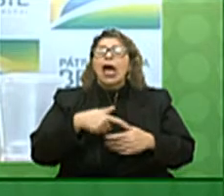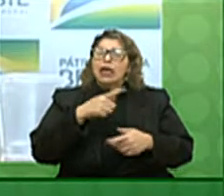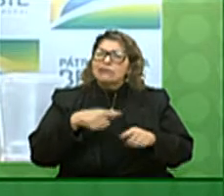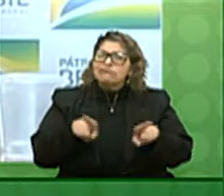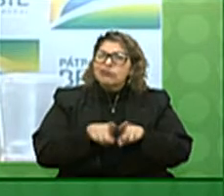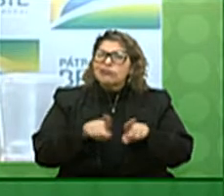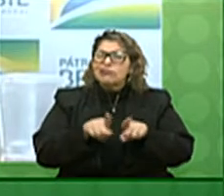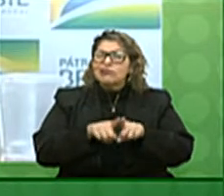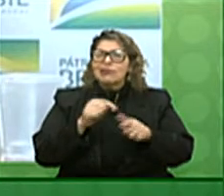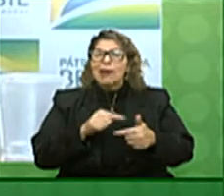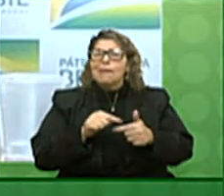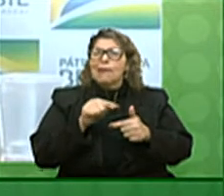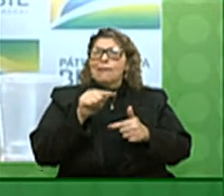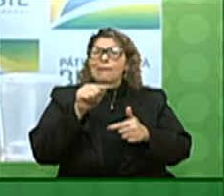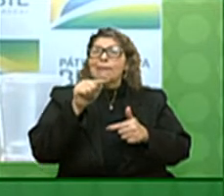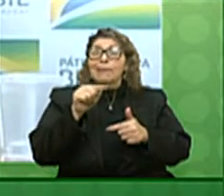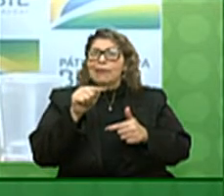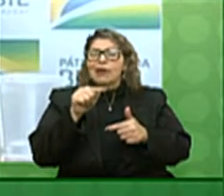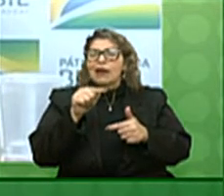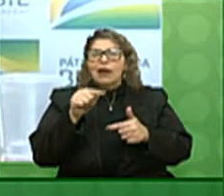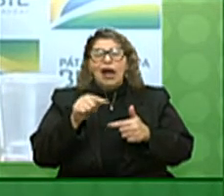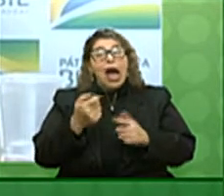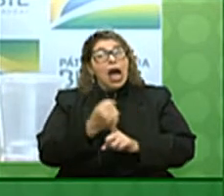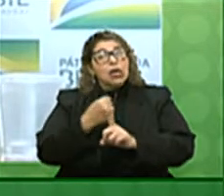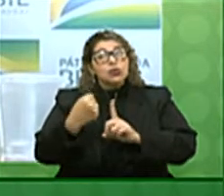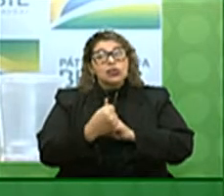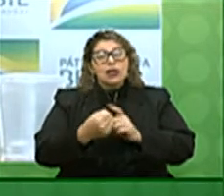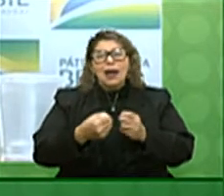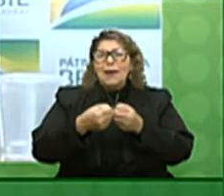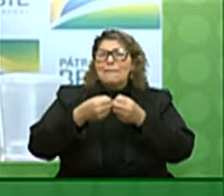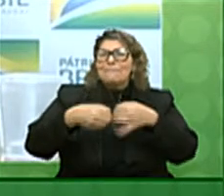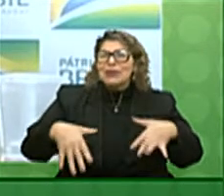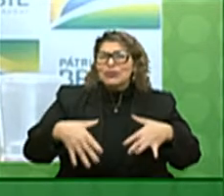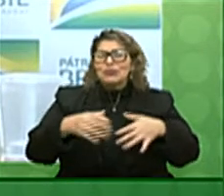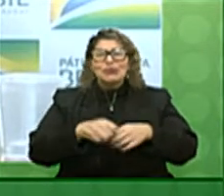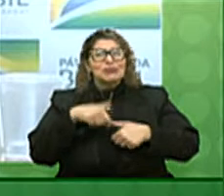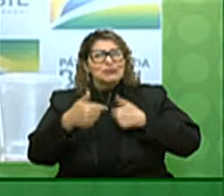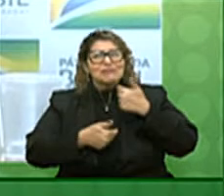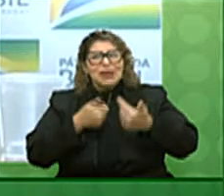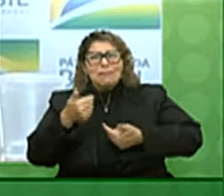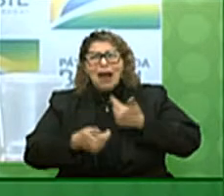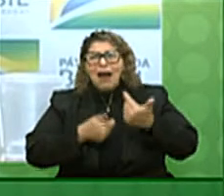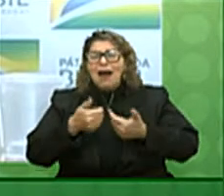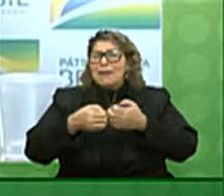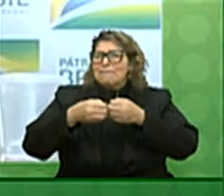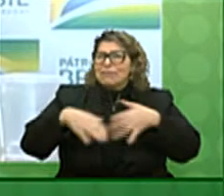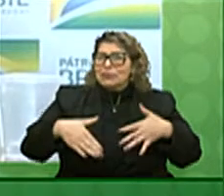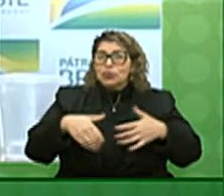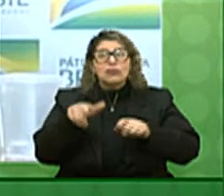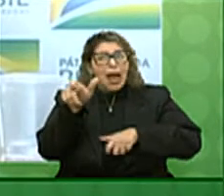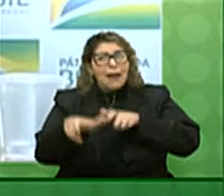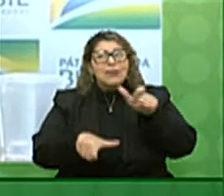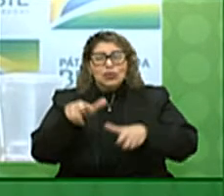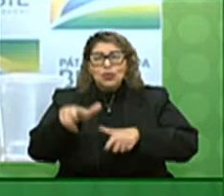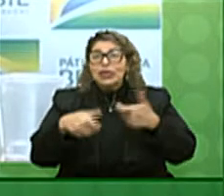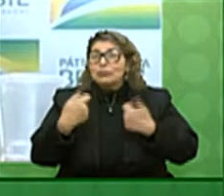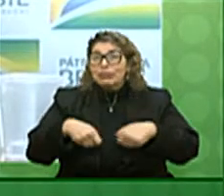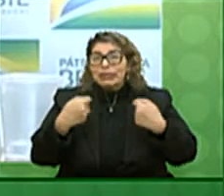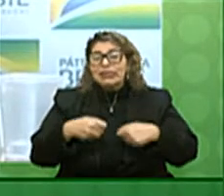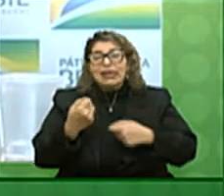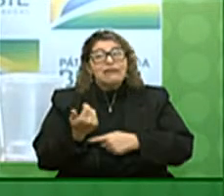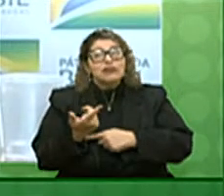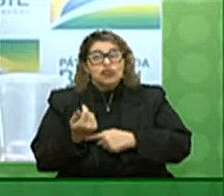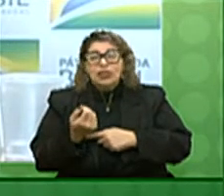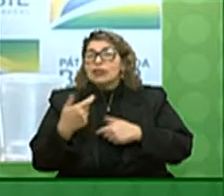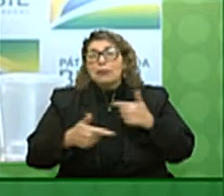de mitigar os efeitos da pandemia nas perdas de emprego e também com aquelas pessoas que viviam da economia informal.